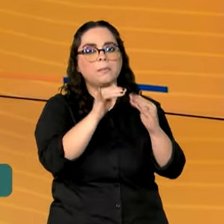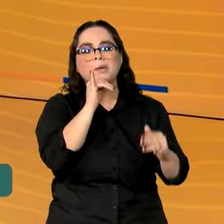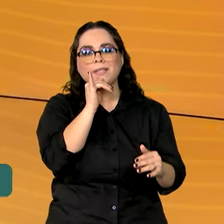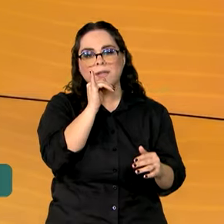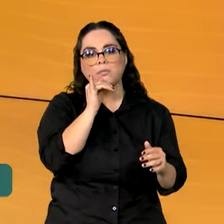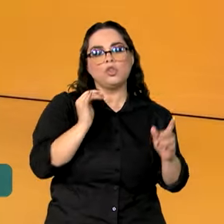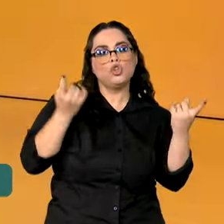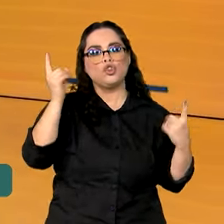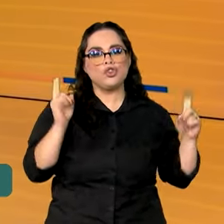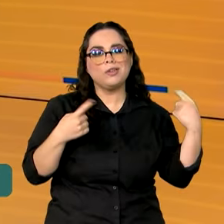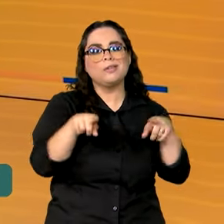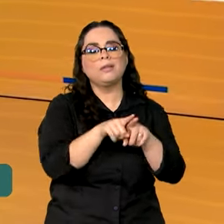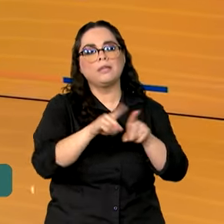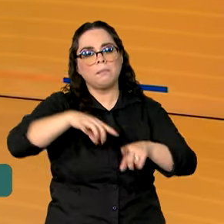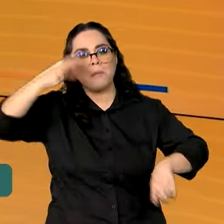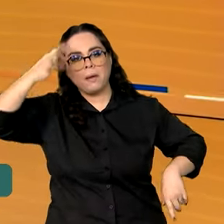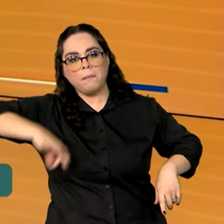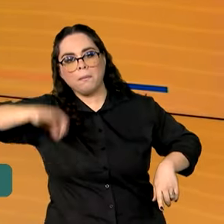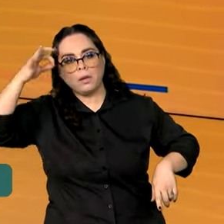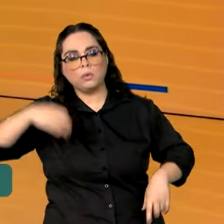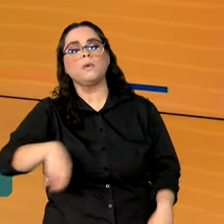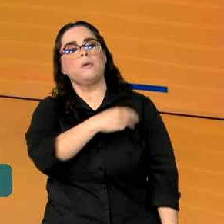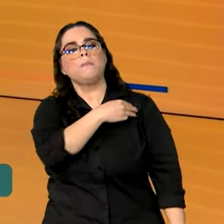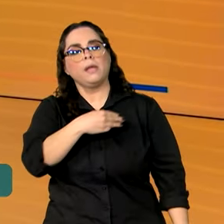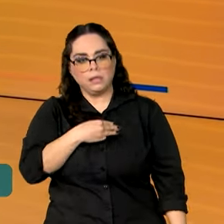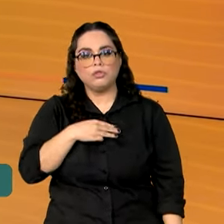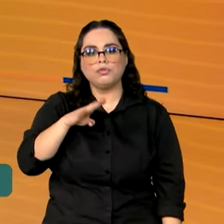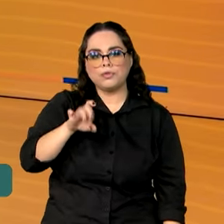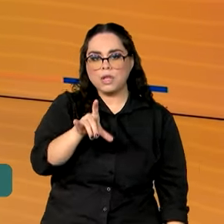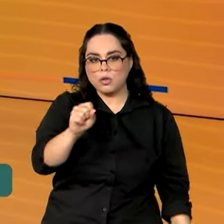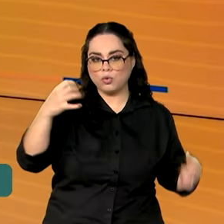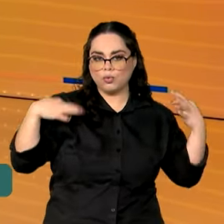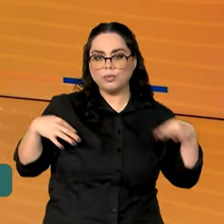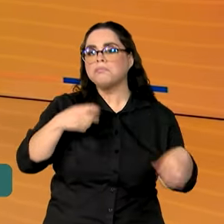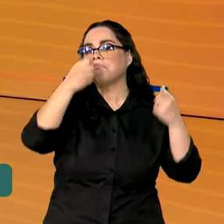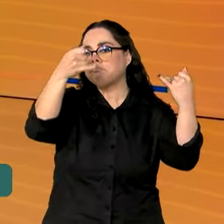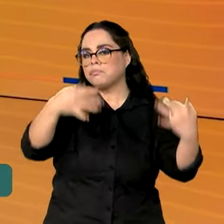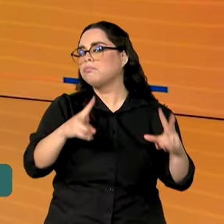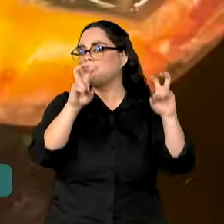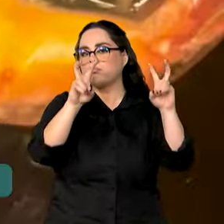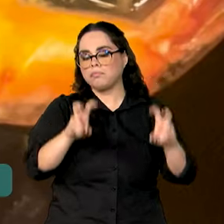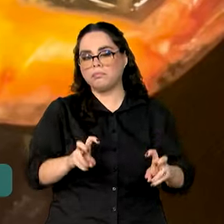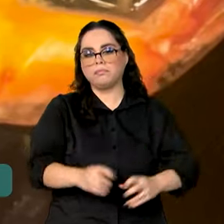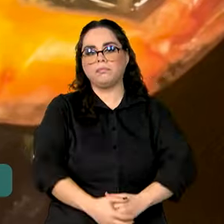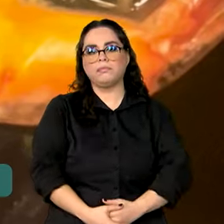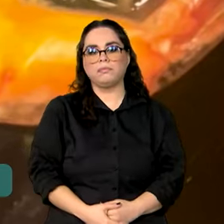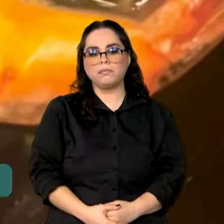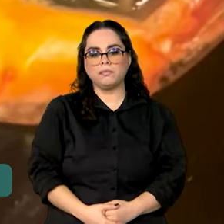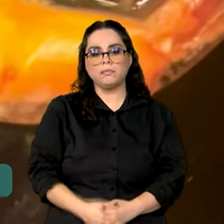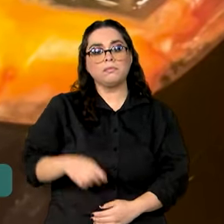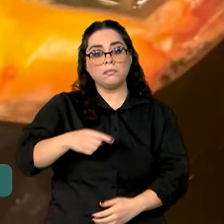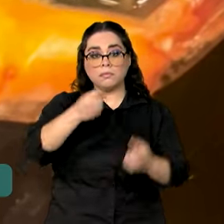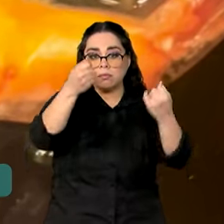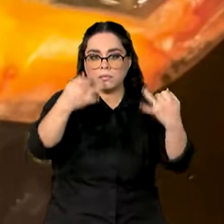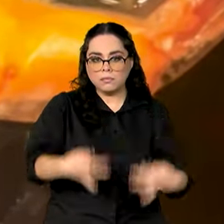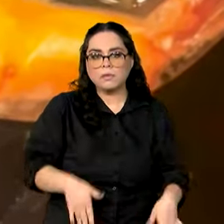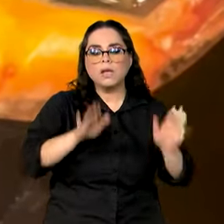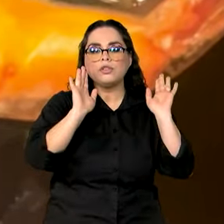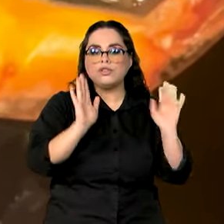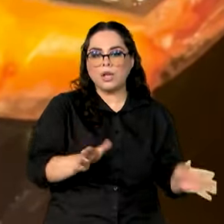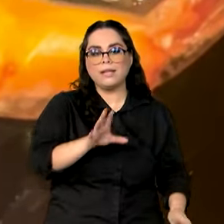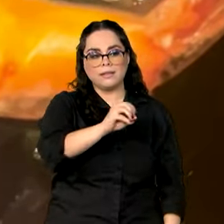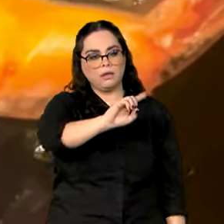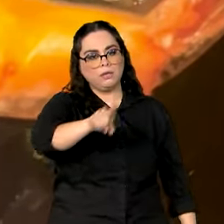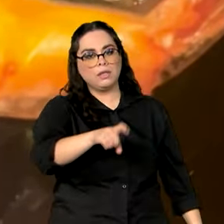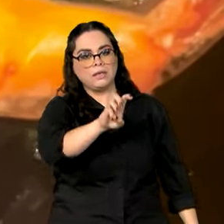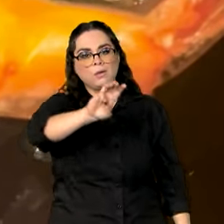Chile e o Peru. O ministro Celso Sabino falou sobre esses resultados. Foram mais de meio milhão